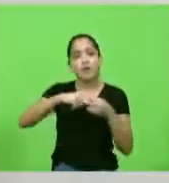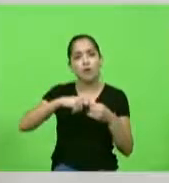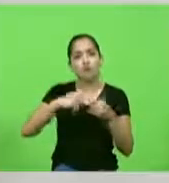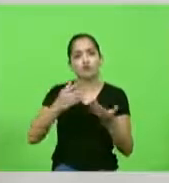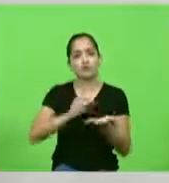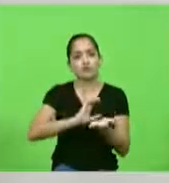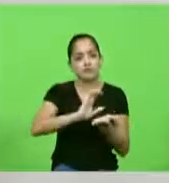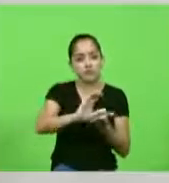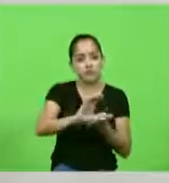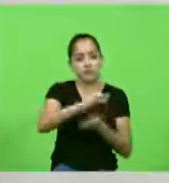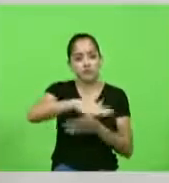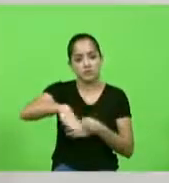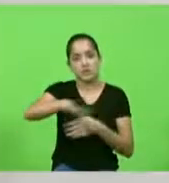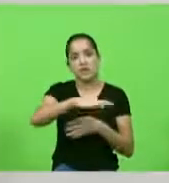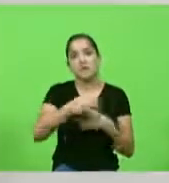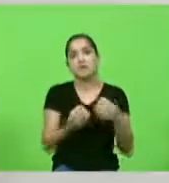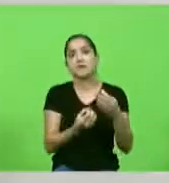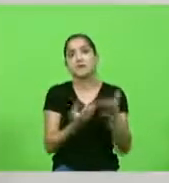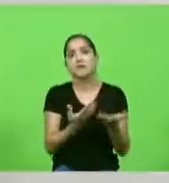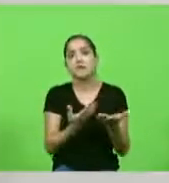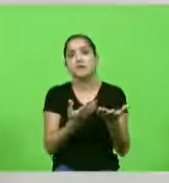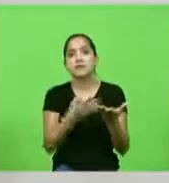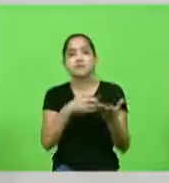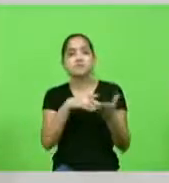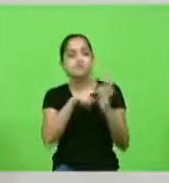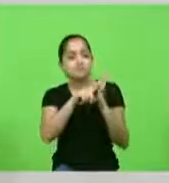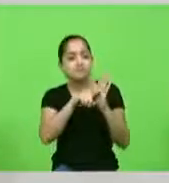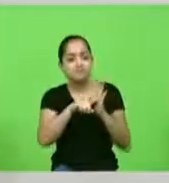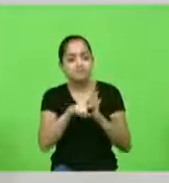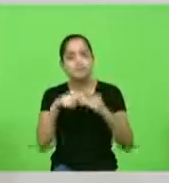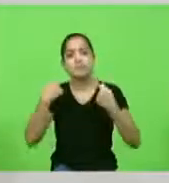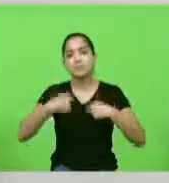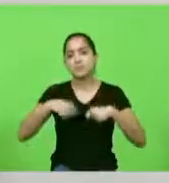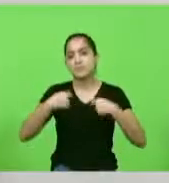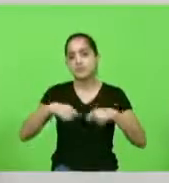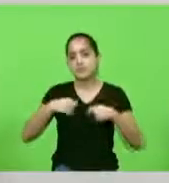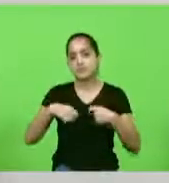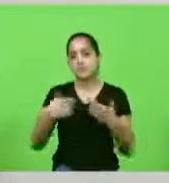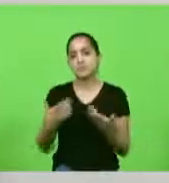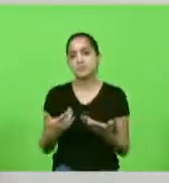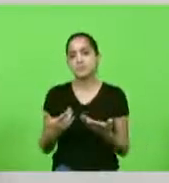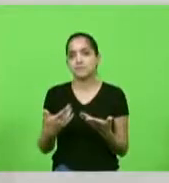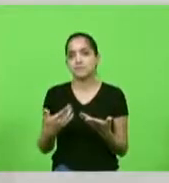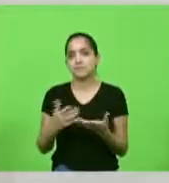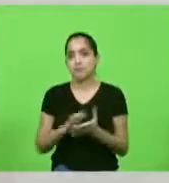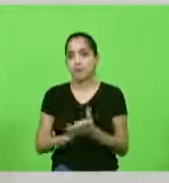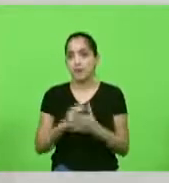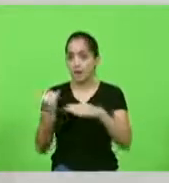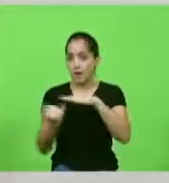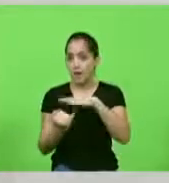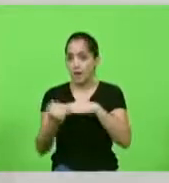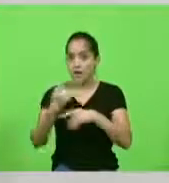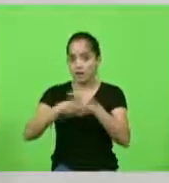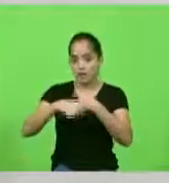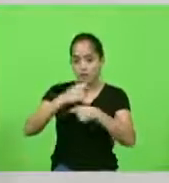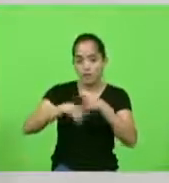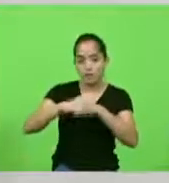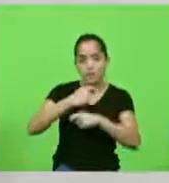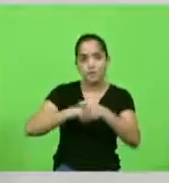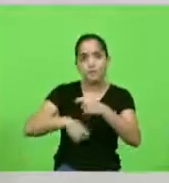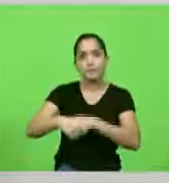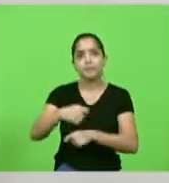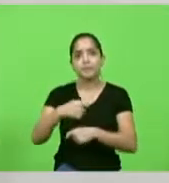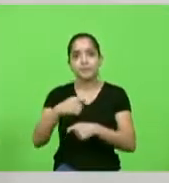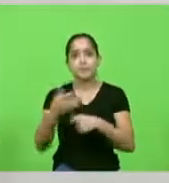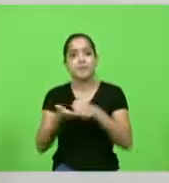Catarina precisa desse investimento na pesquisa da Embrapa porque a nossa economia é baseada boa parte